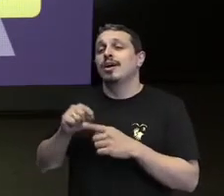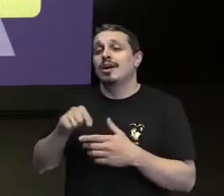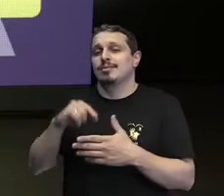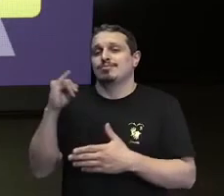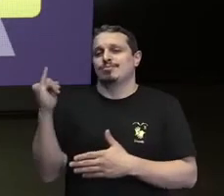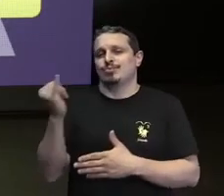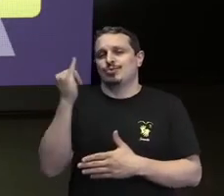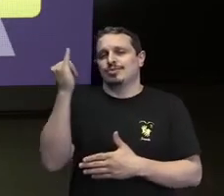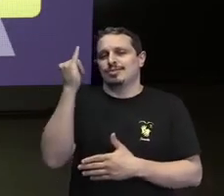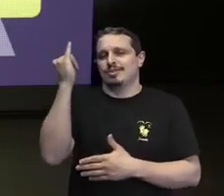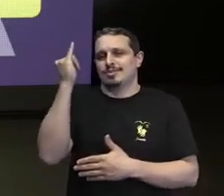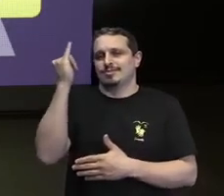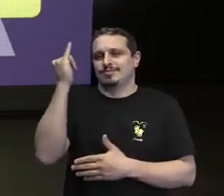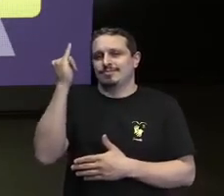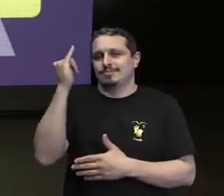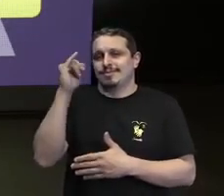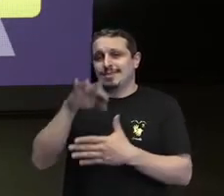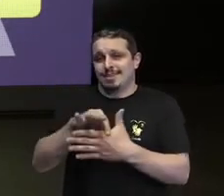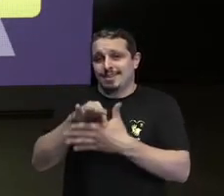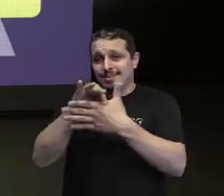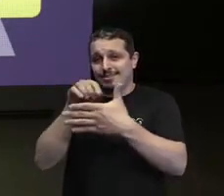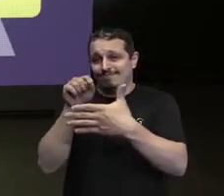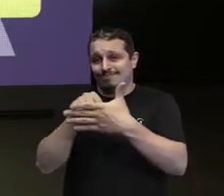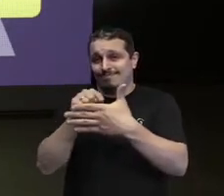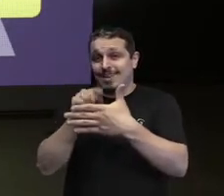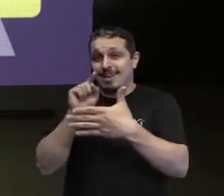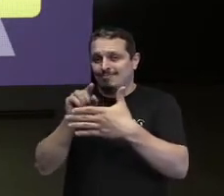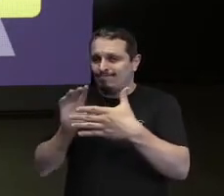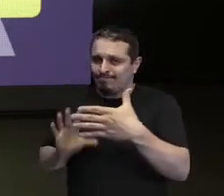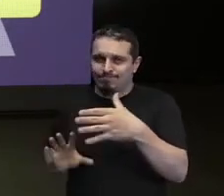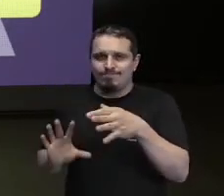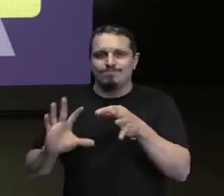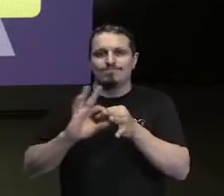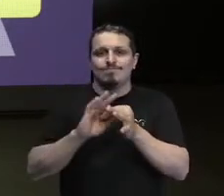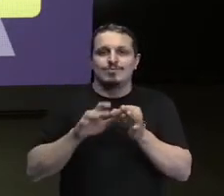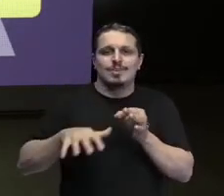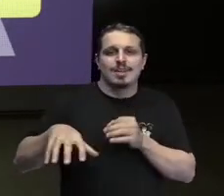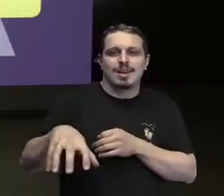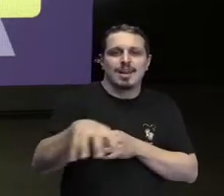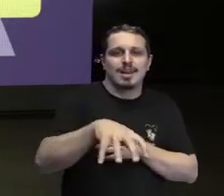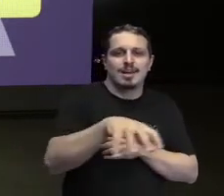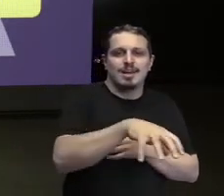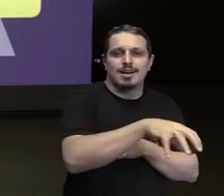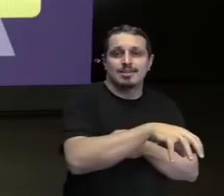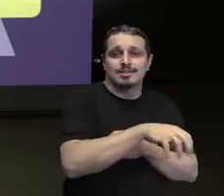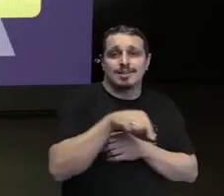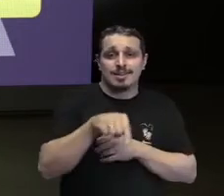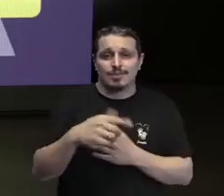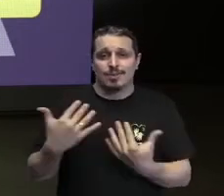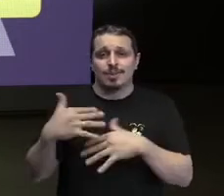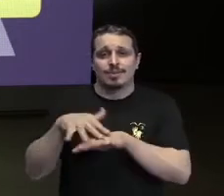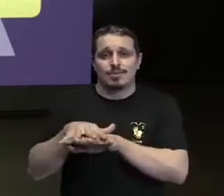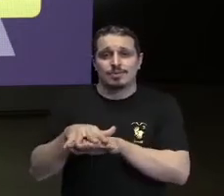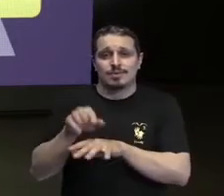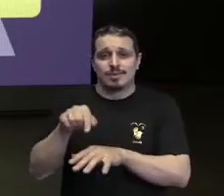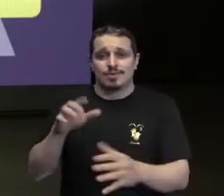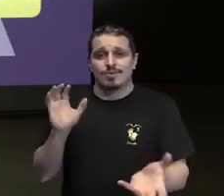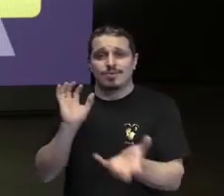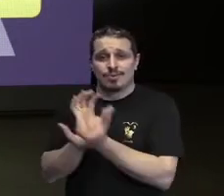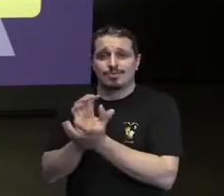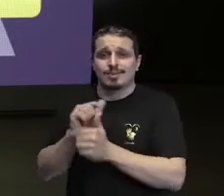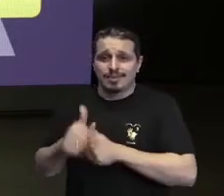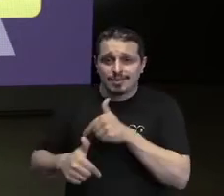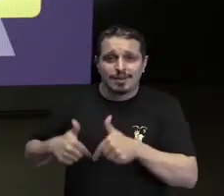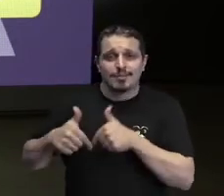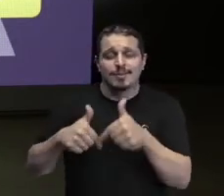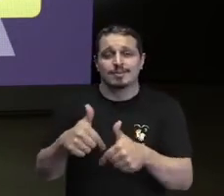toda a liderança engajada para promover ambientes inclusivos dentro dos times e das equipes. E aí, uma outra